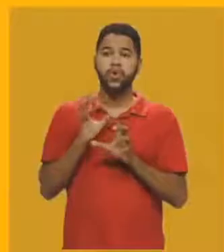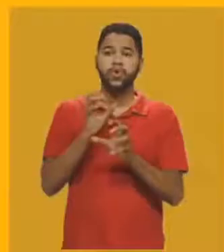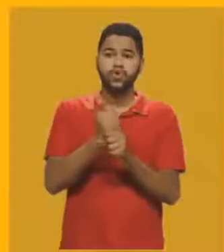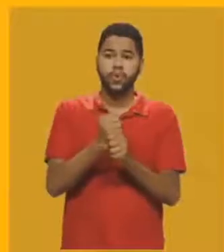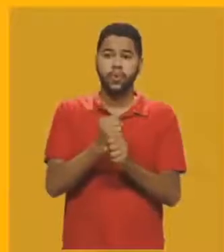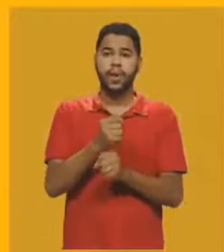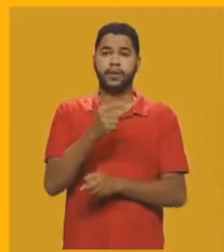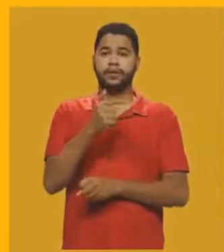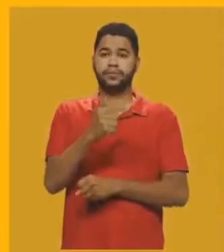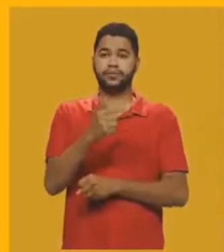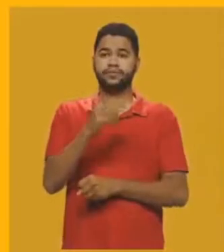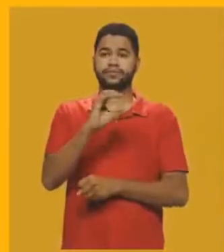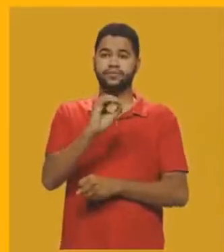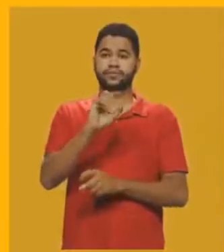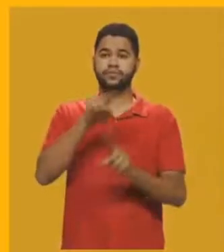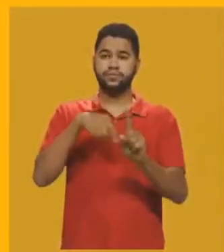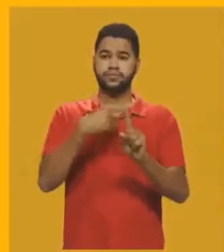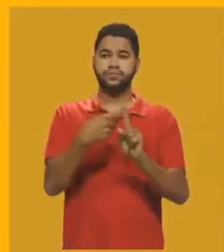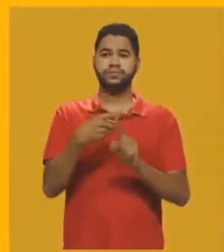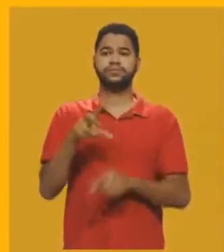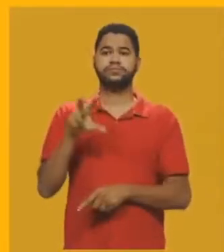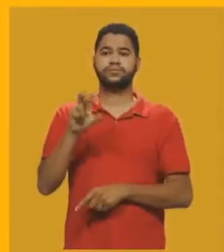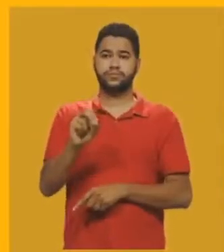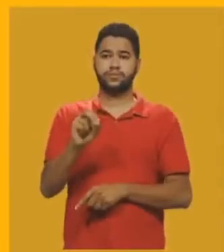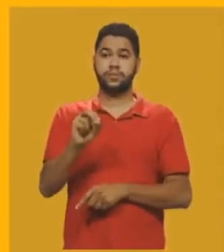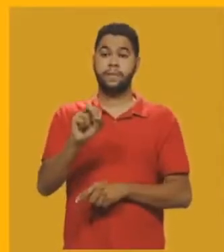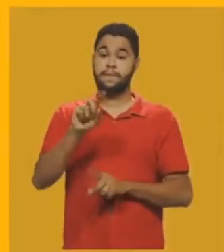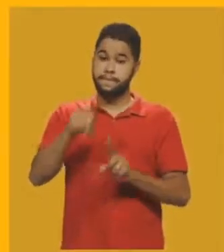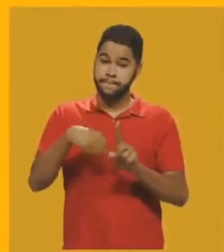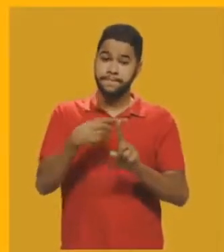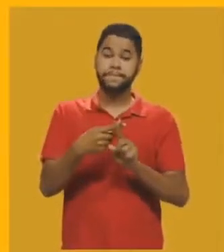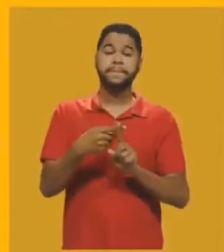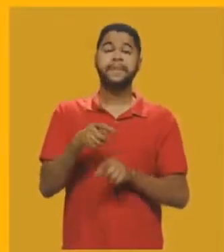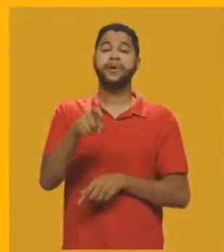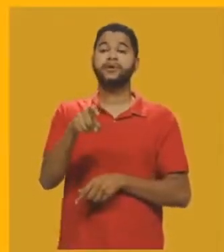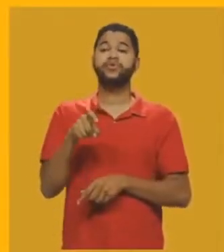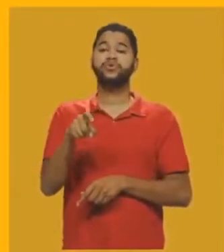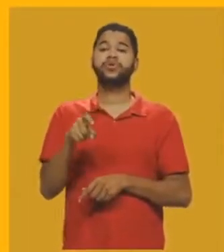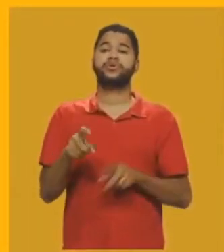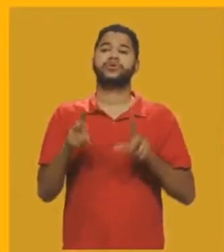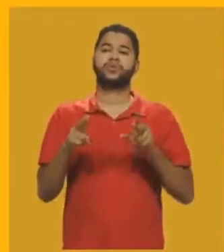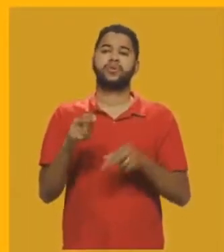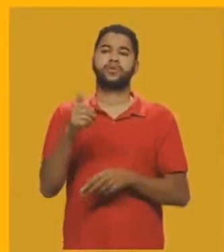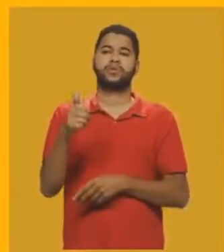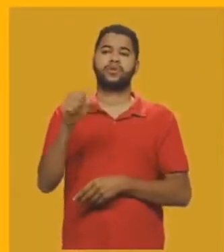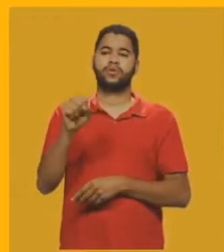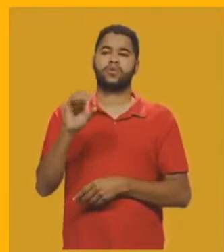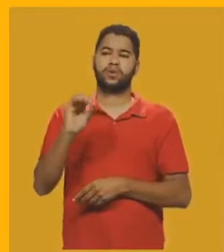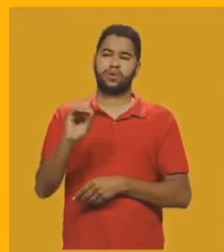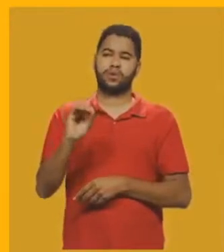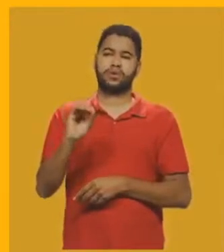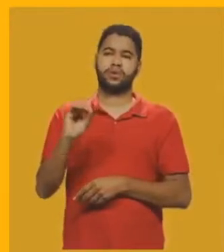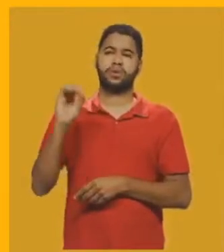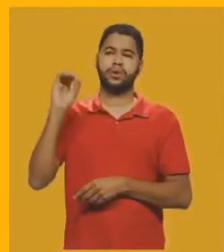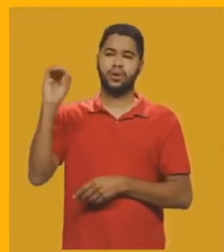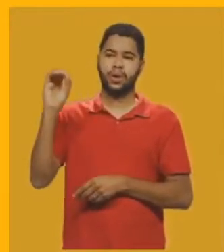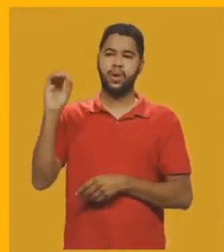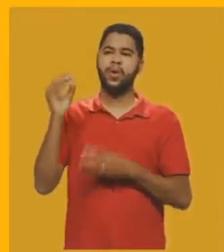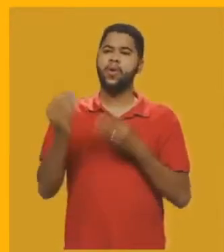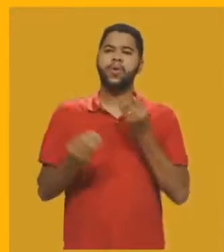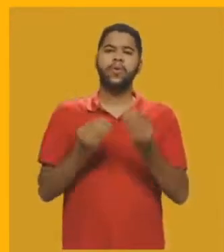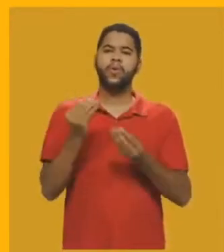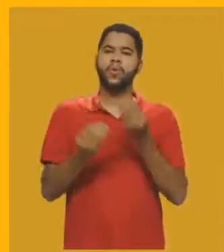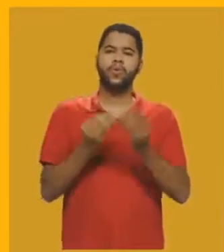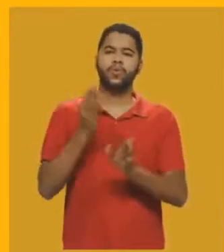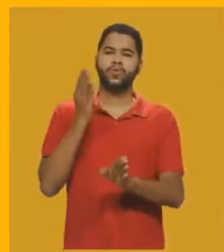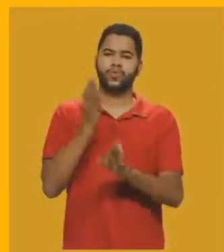70 mais 50 mais x vai ser igual a 180 graus. Então como que eu descubro